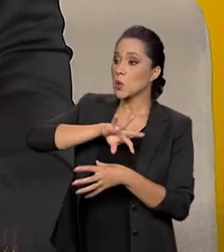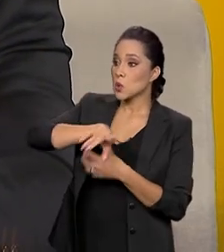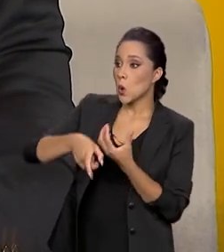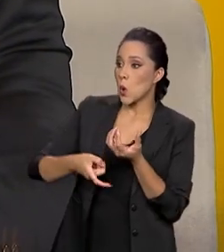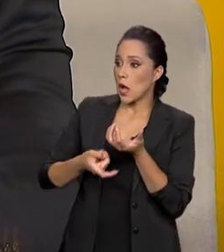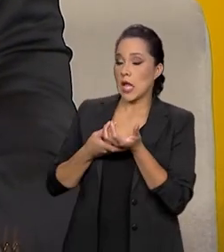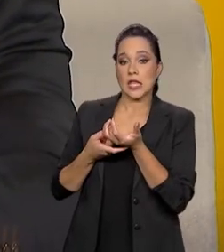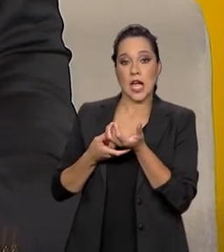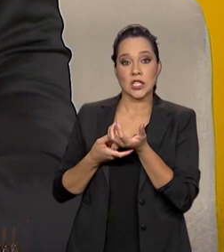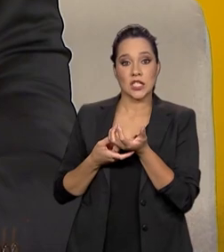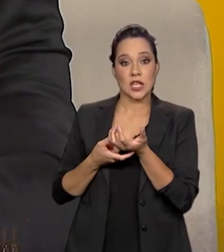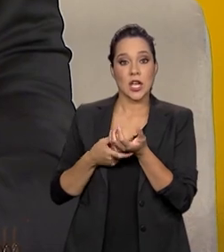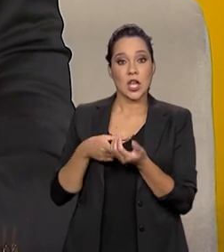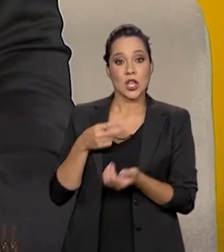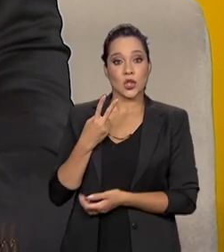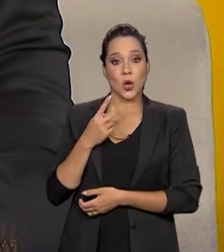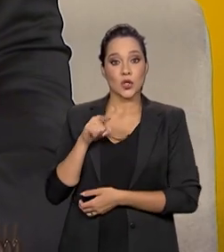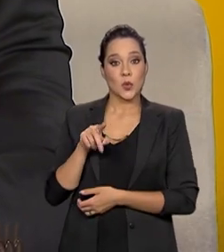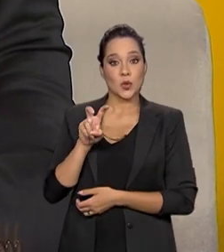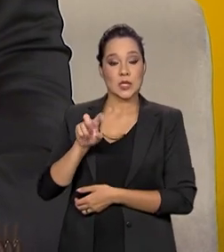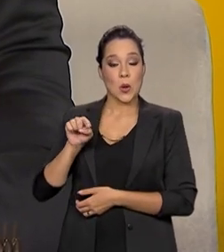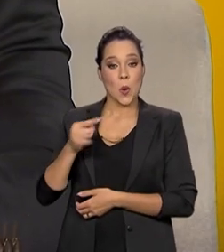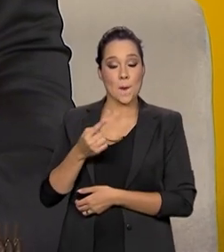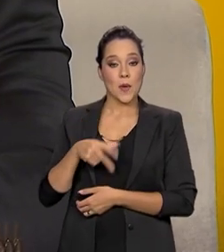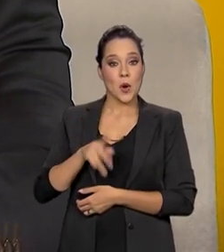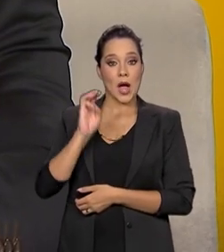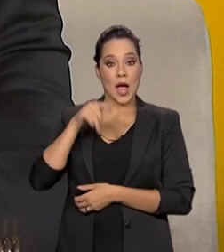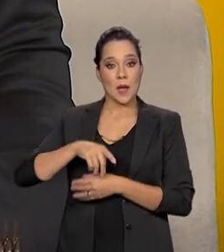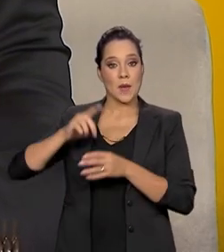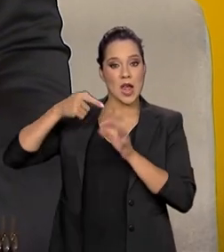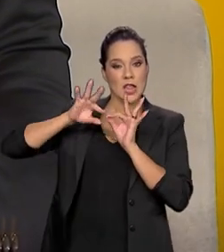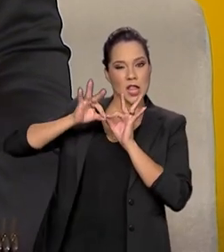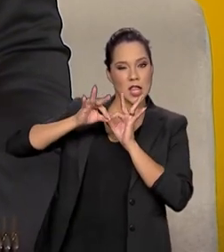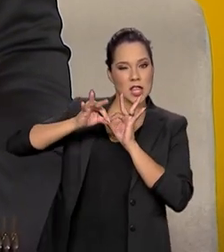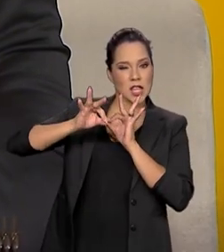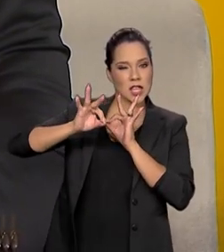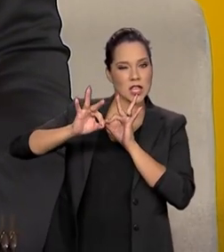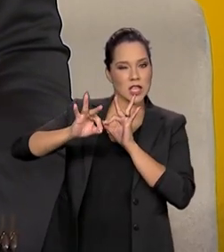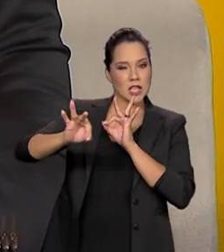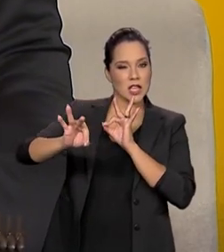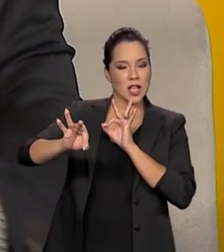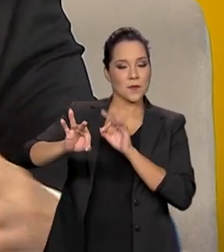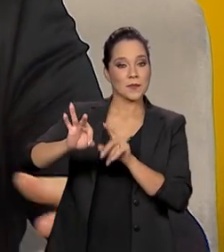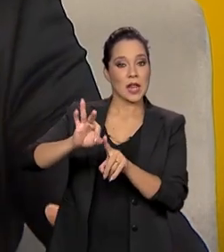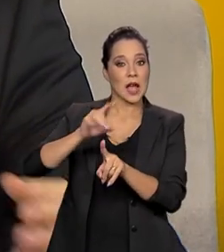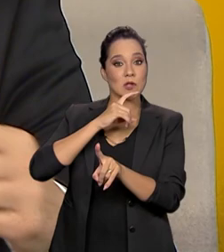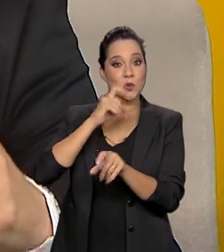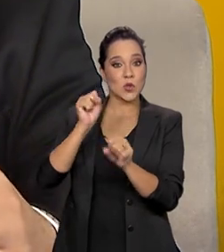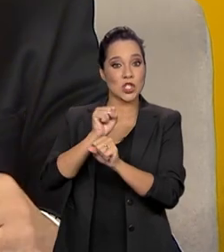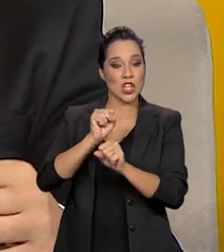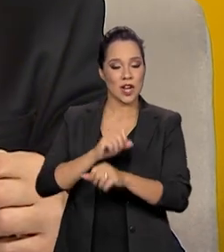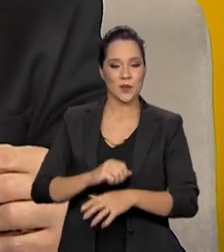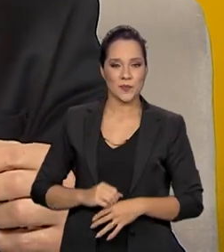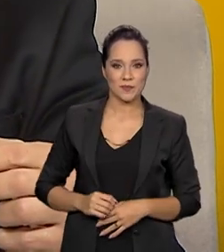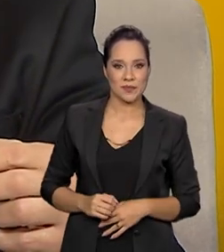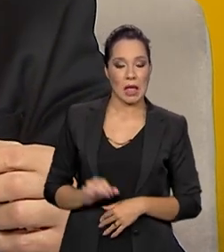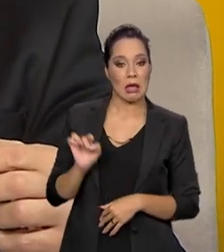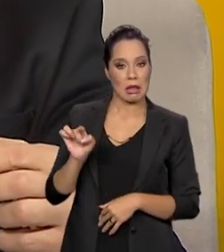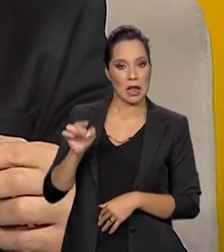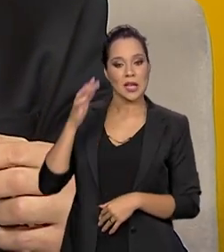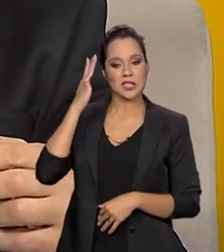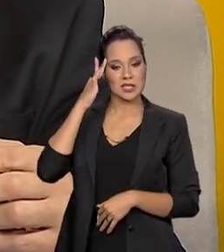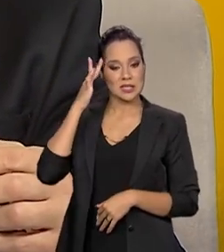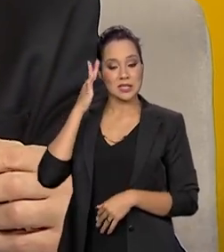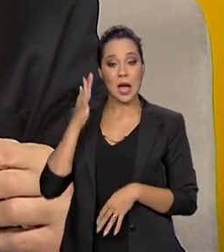Antártico. 2,5 mil quilômetros dentro do continente. Contínio de gelado. E lá a gente sabe